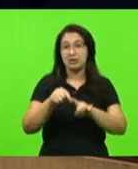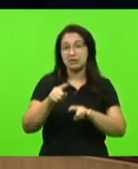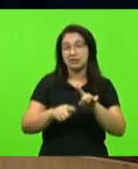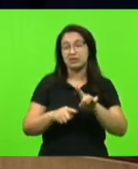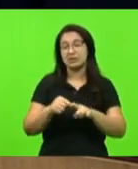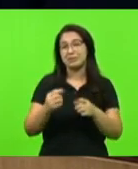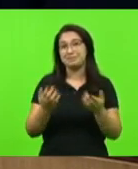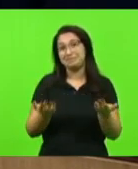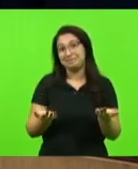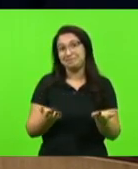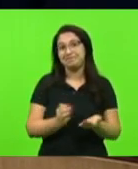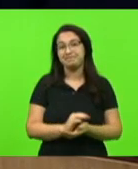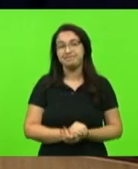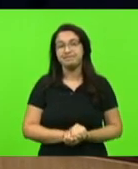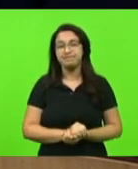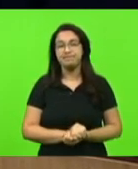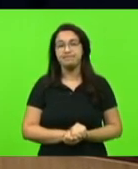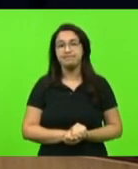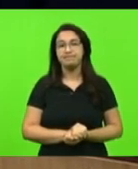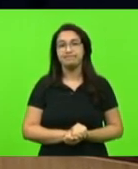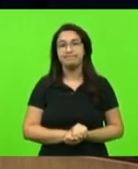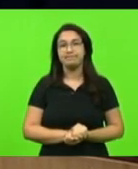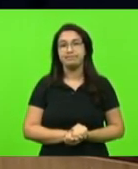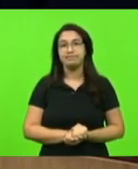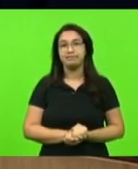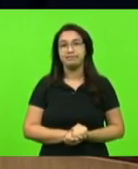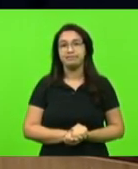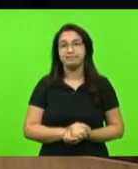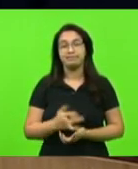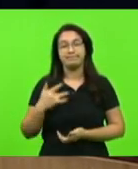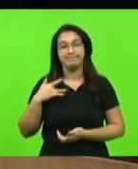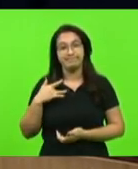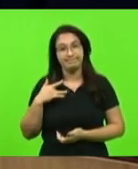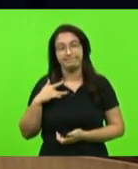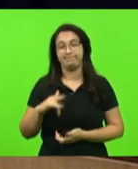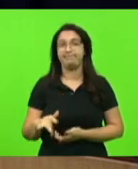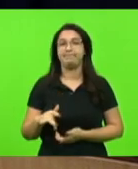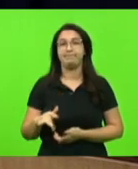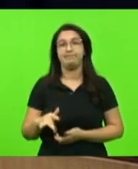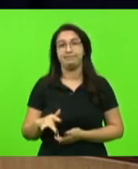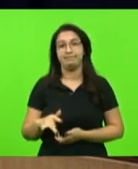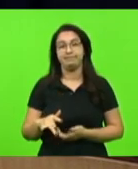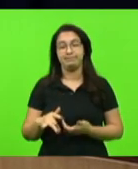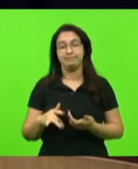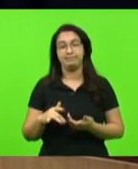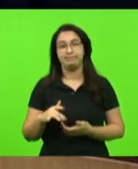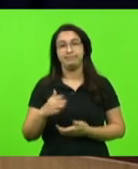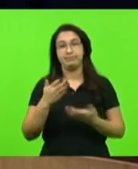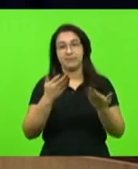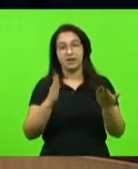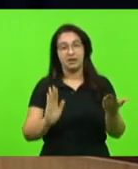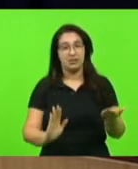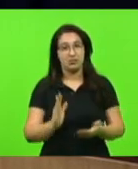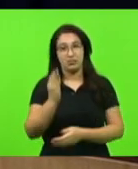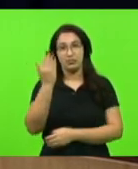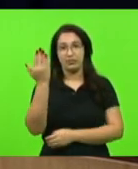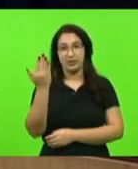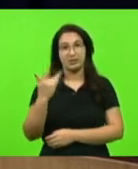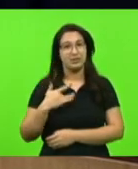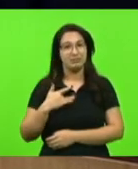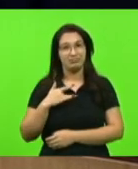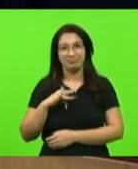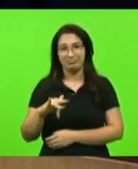insumos. Lamentável essa situação, senhor presidente, lamentável essa situação,